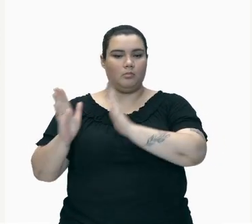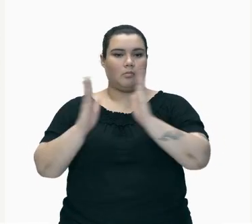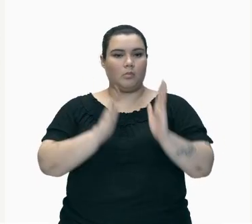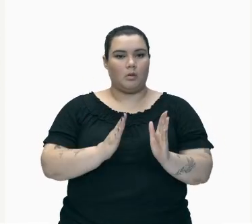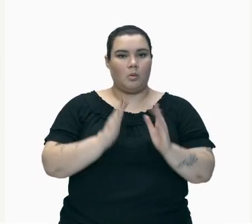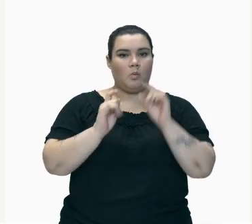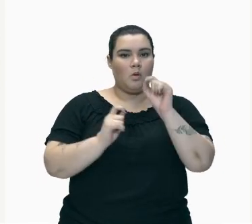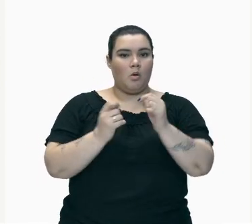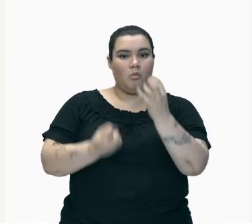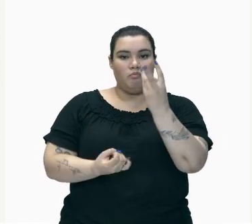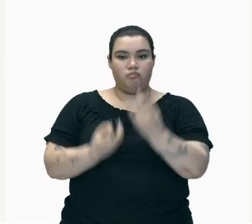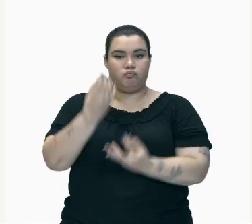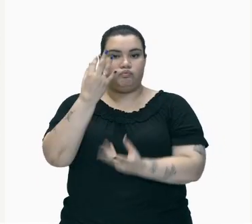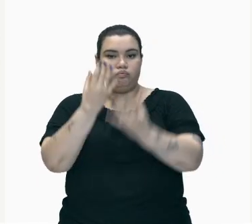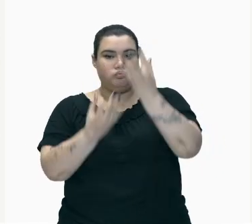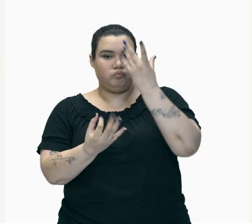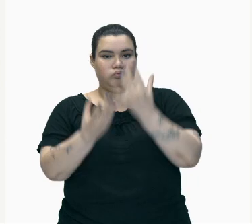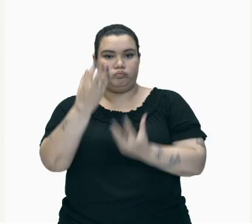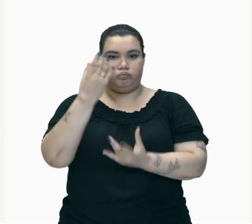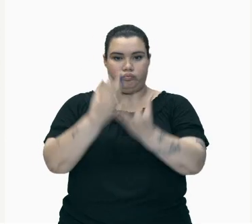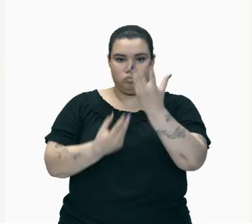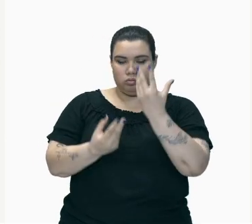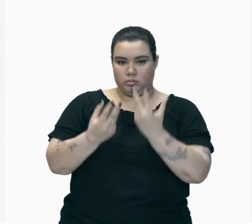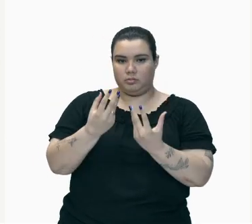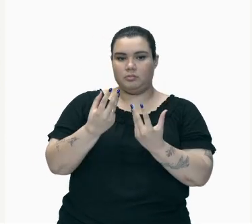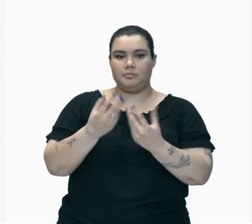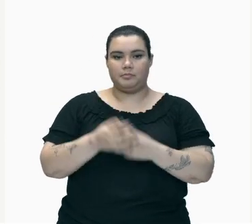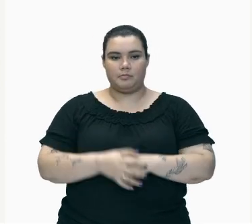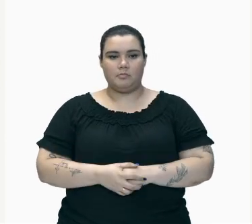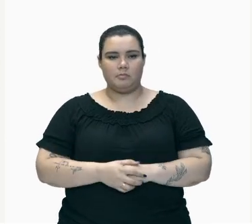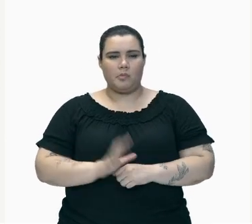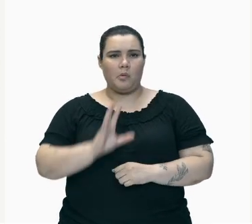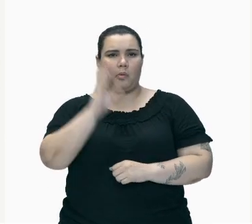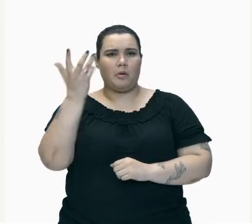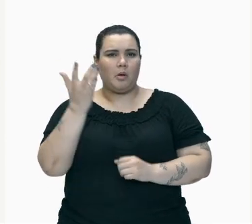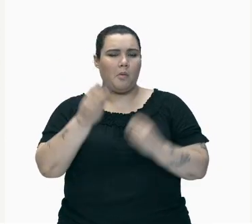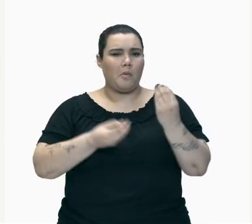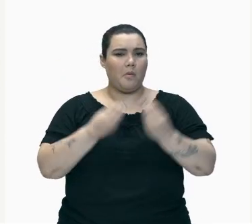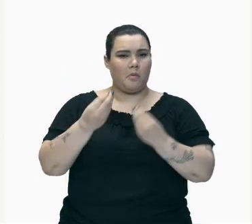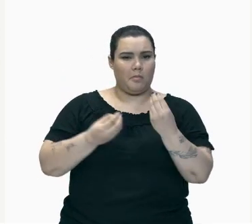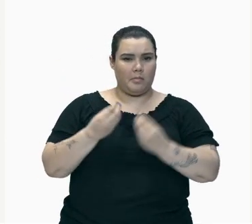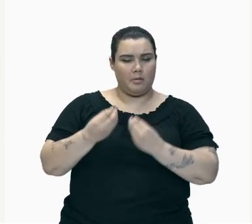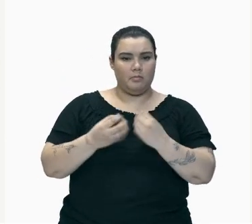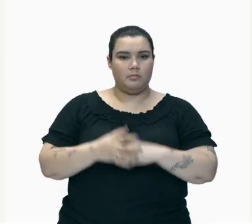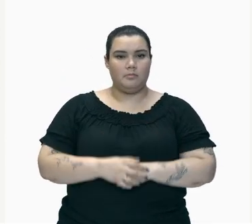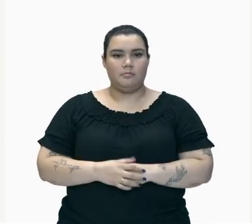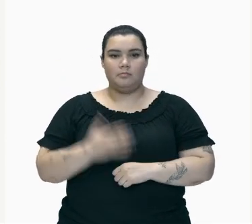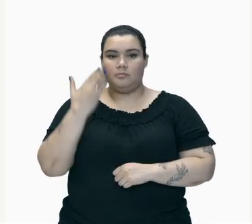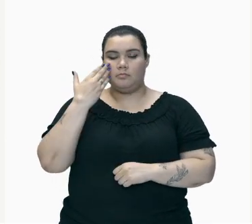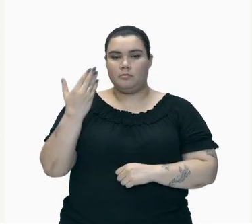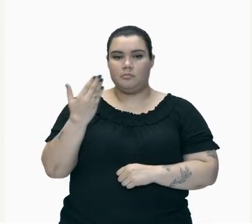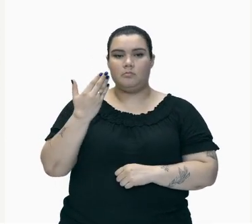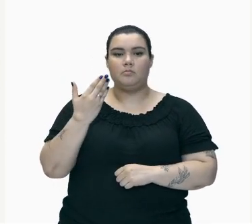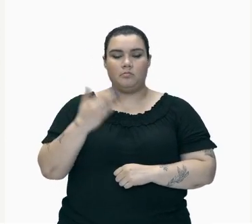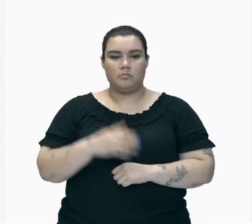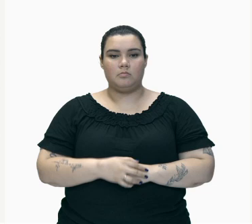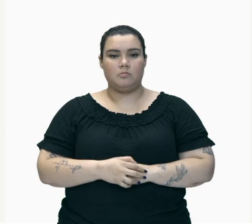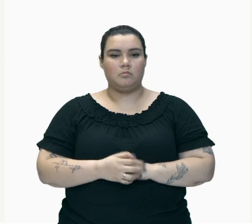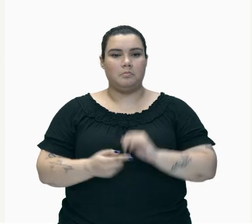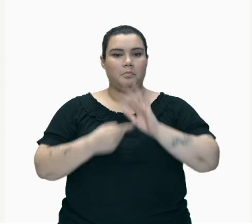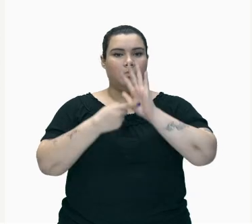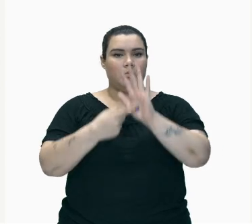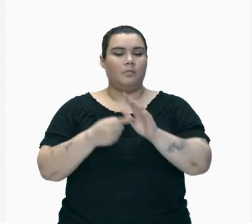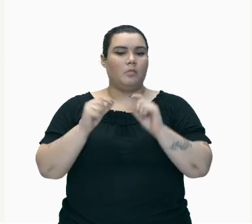formação De chama Quando ocorre A formação De chama E aqui Eu estou falando Mesmo que você Acenda um fósforo